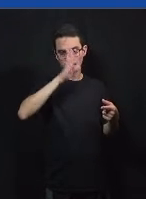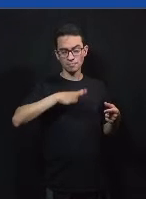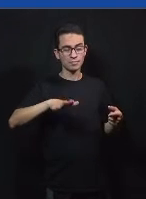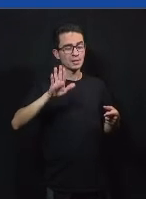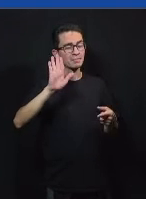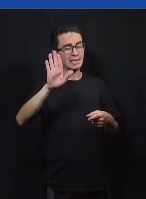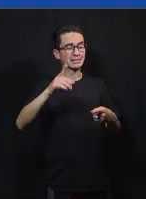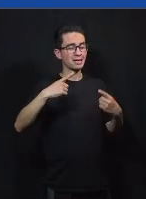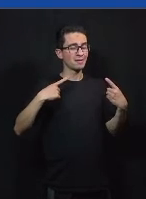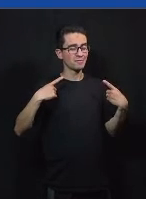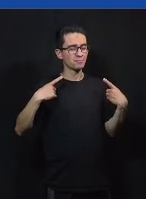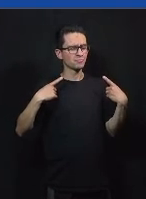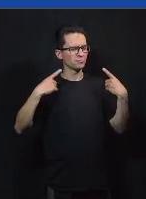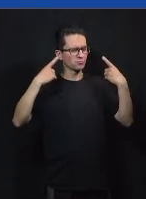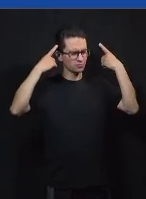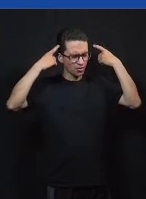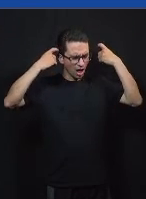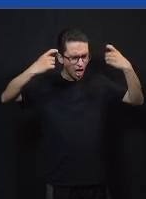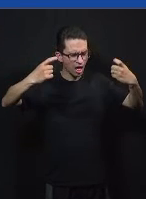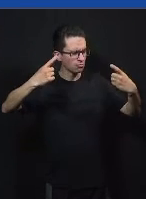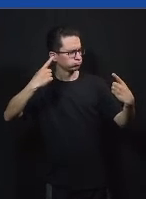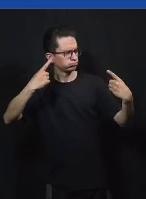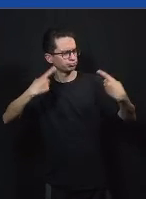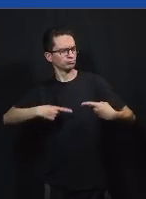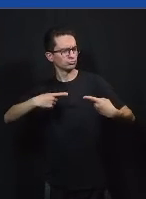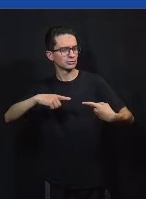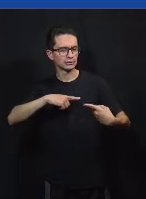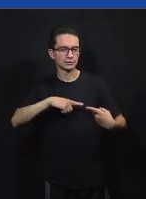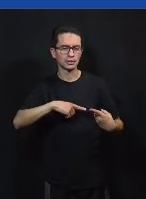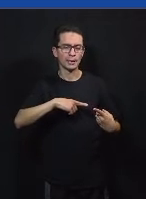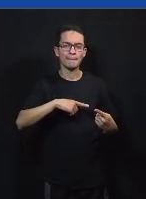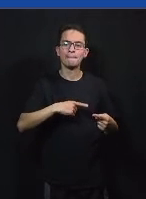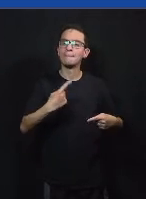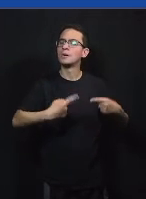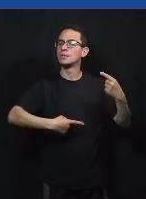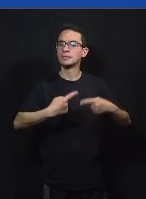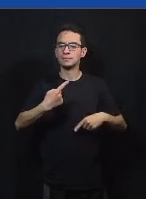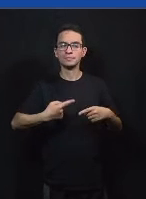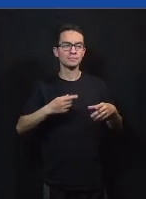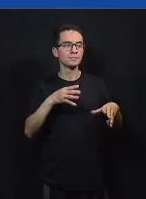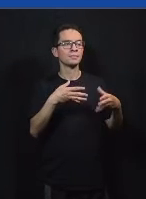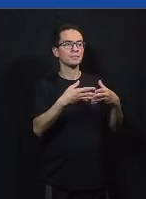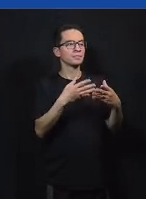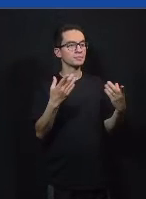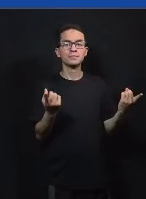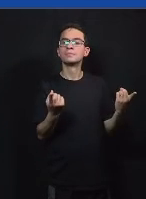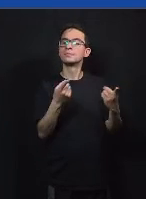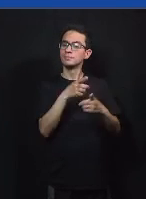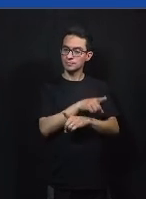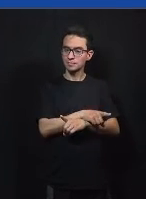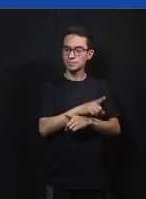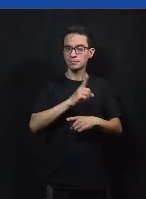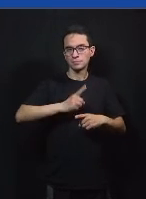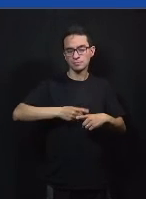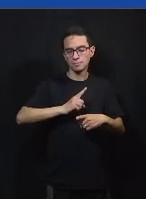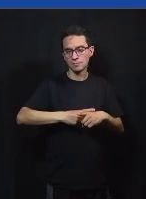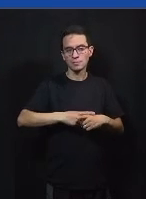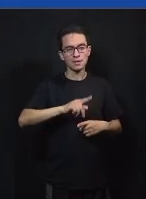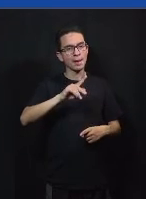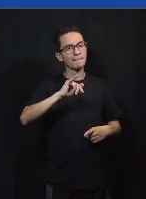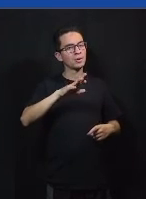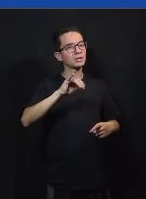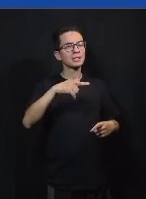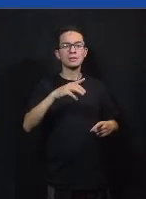como uma causa da polarização e como também por falado pelo time de oposição essa polarização vem muito em parte do viés de